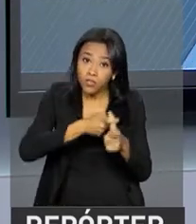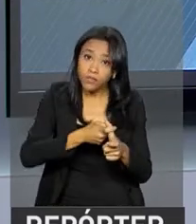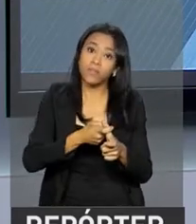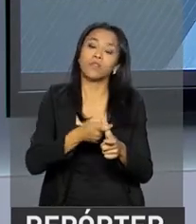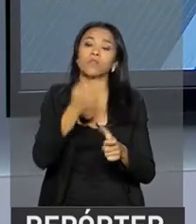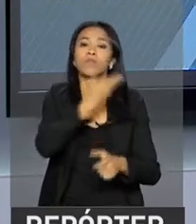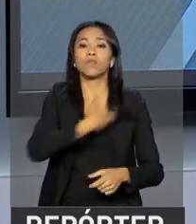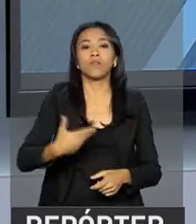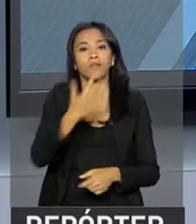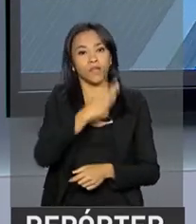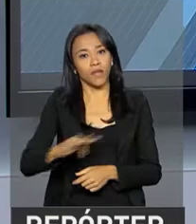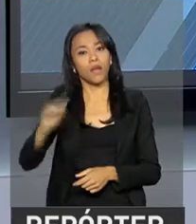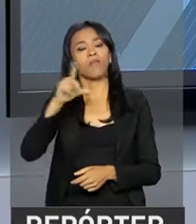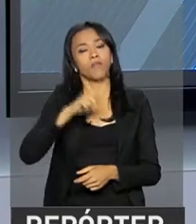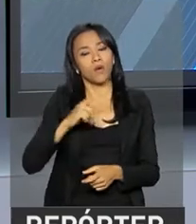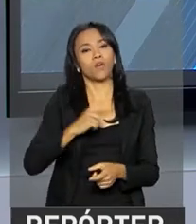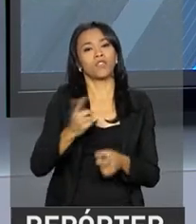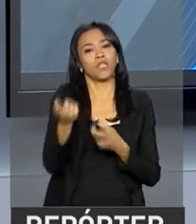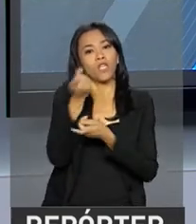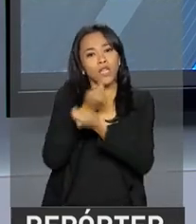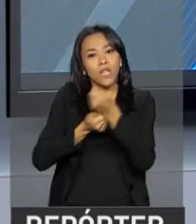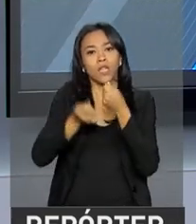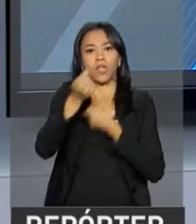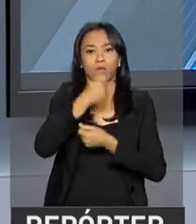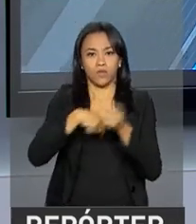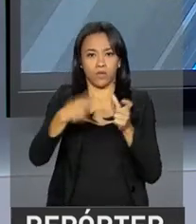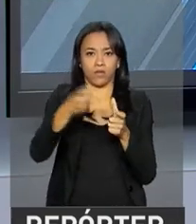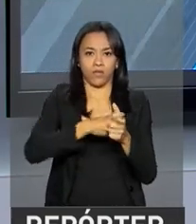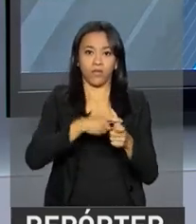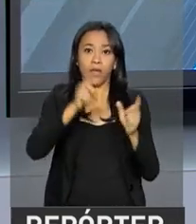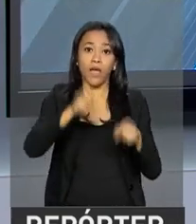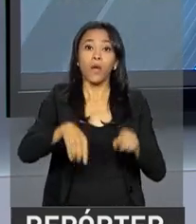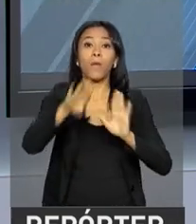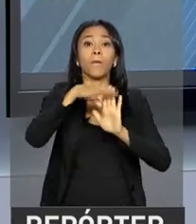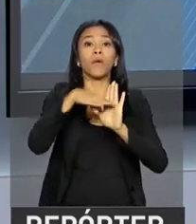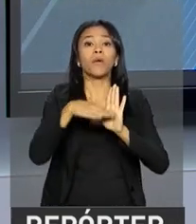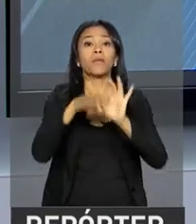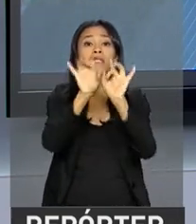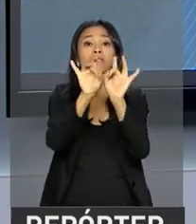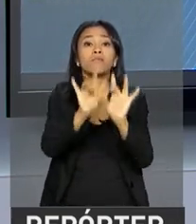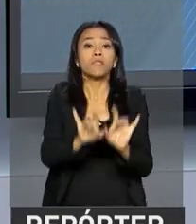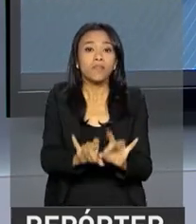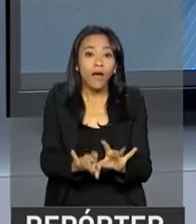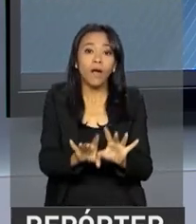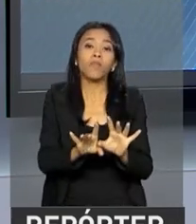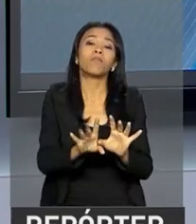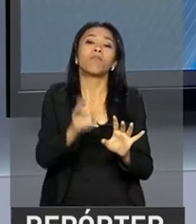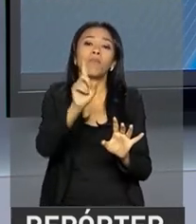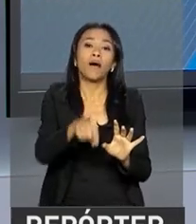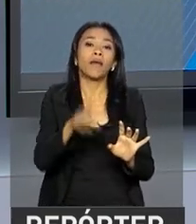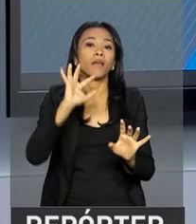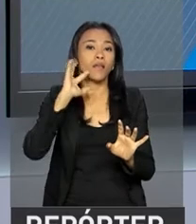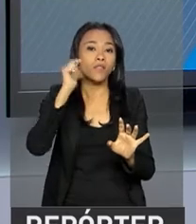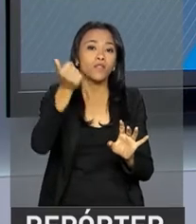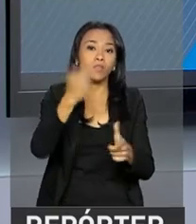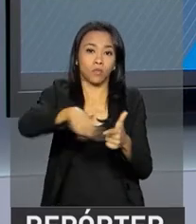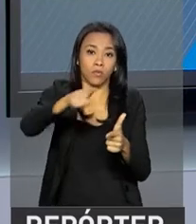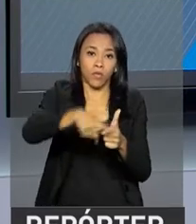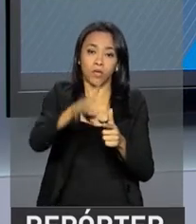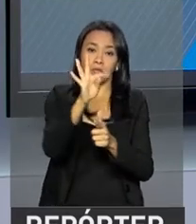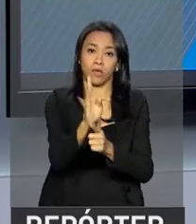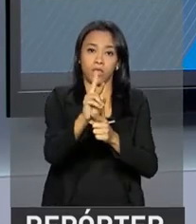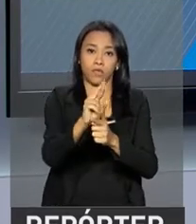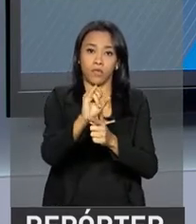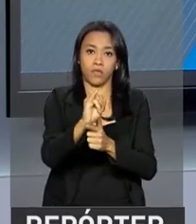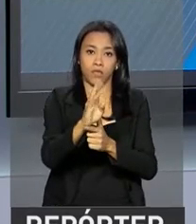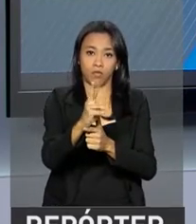condições especiais para renegociar os débitos. É o Programa Especial de Regularização Tributária, que vai até